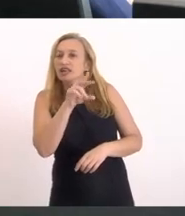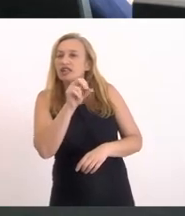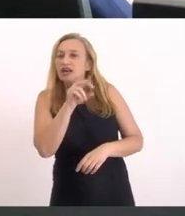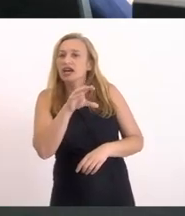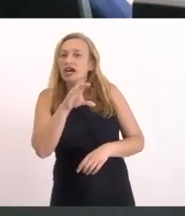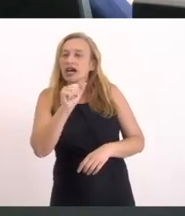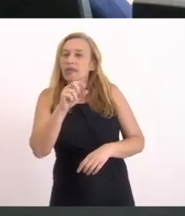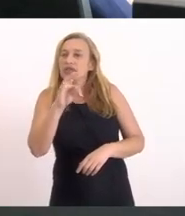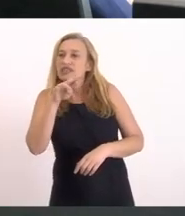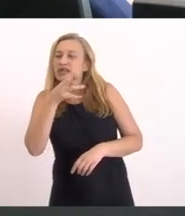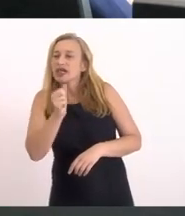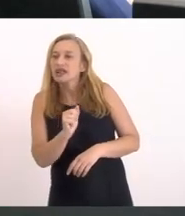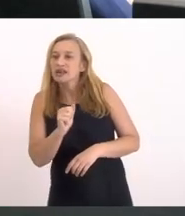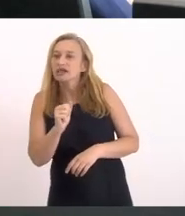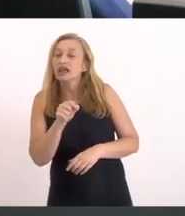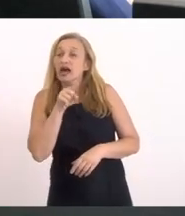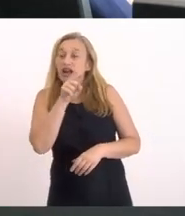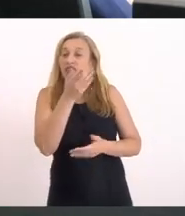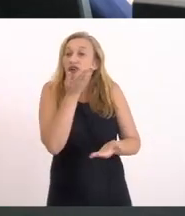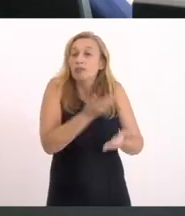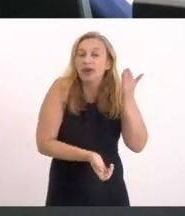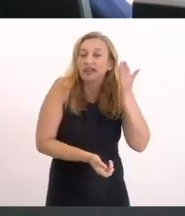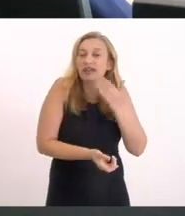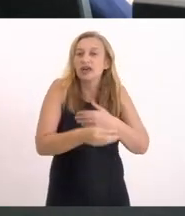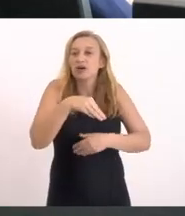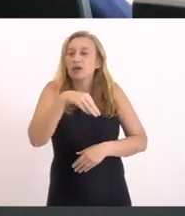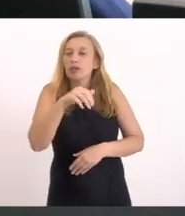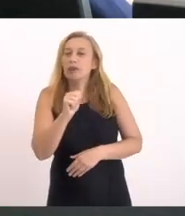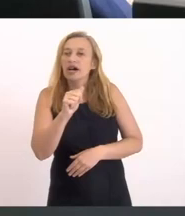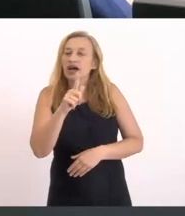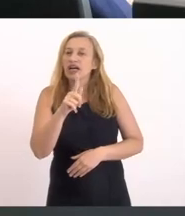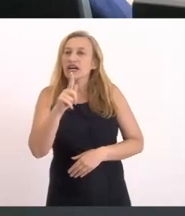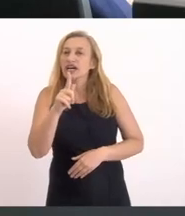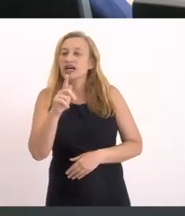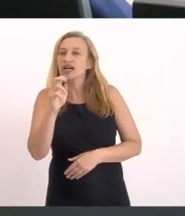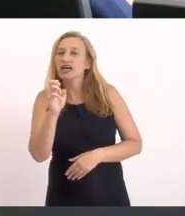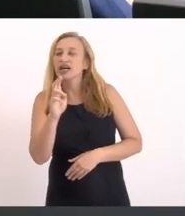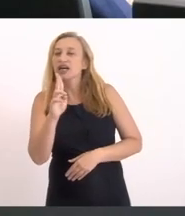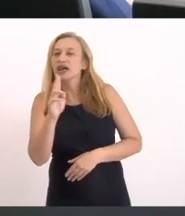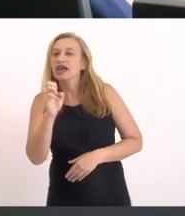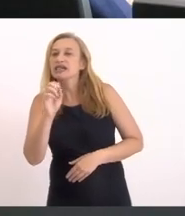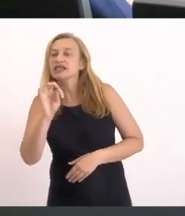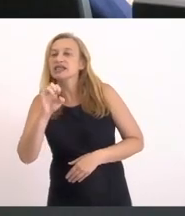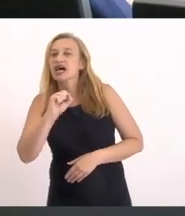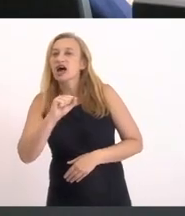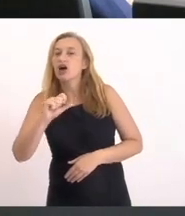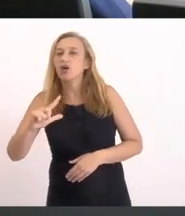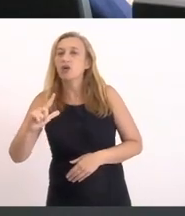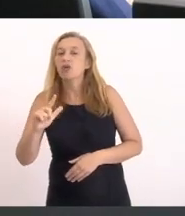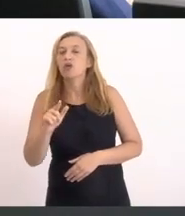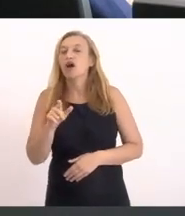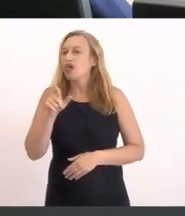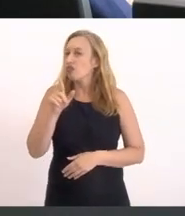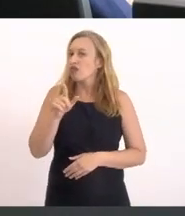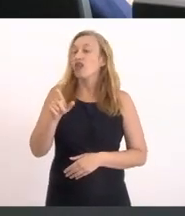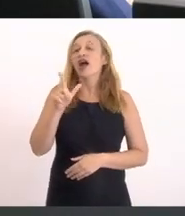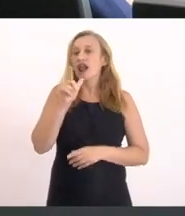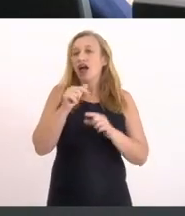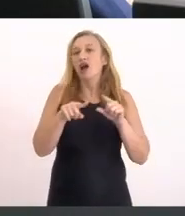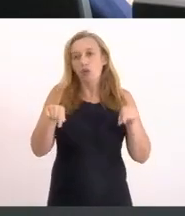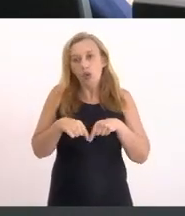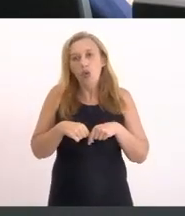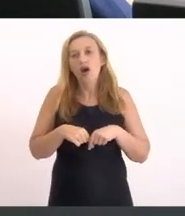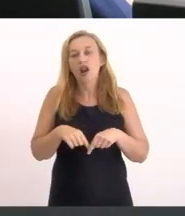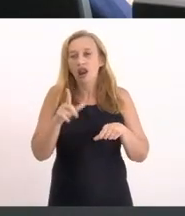lagoa Esse que fez perder Os manguezal Ah Então Lá não era manguezal Lá era Taboa É Lagoa É